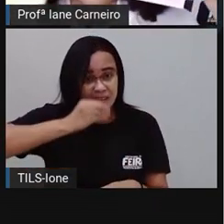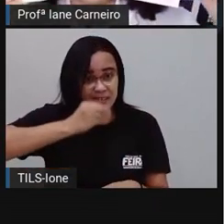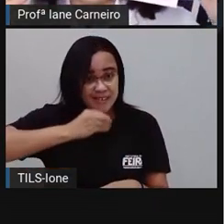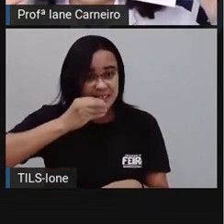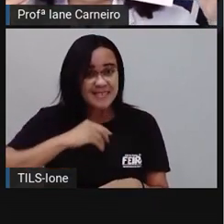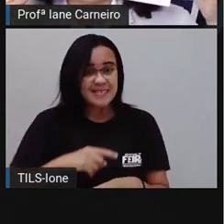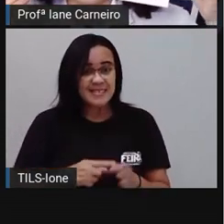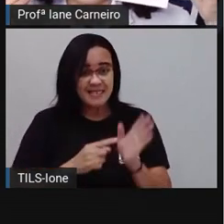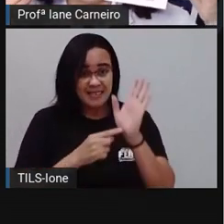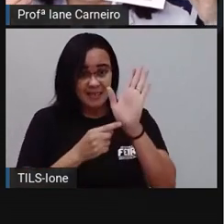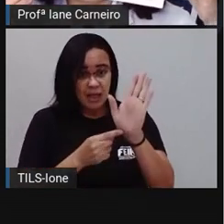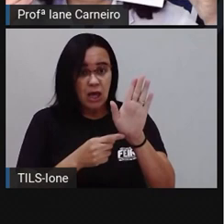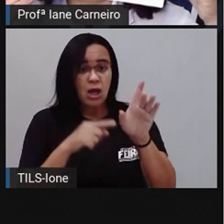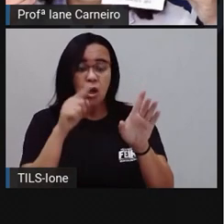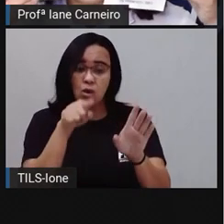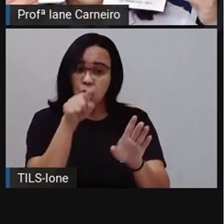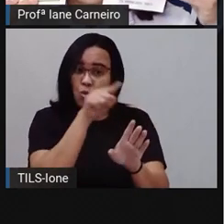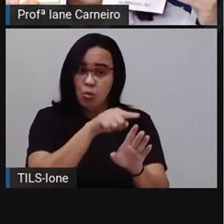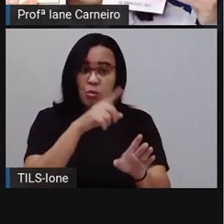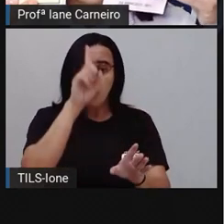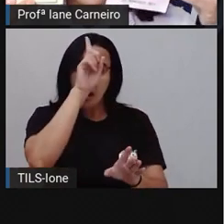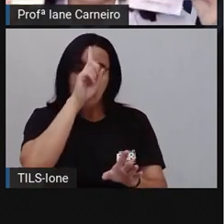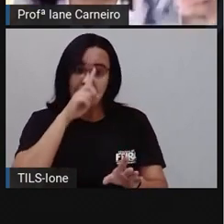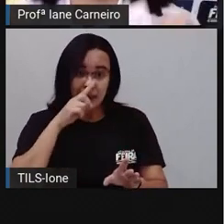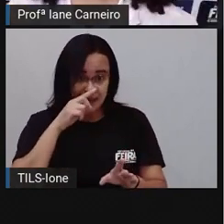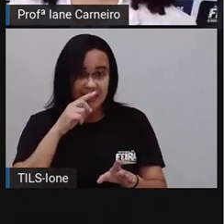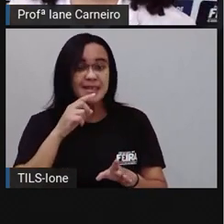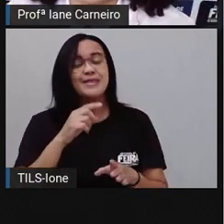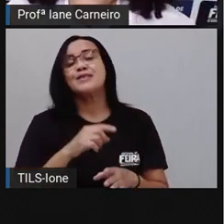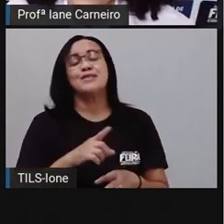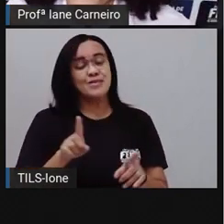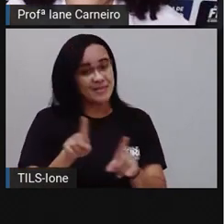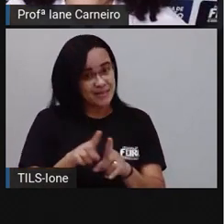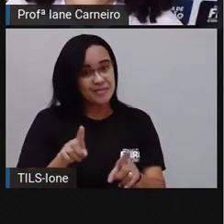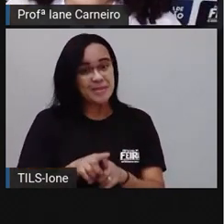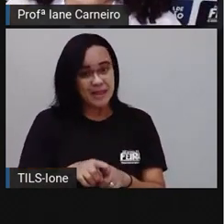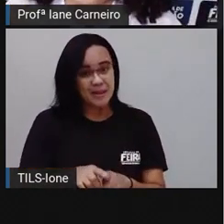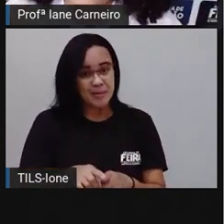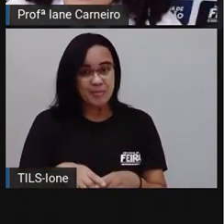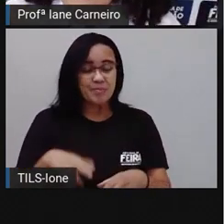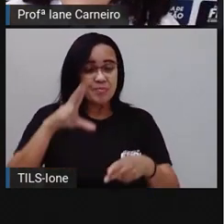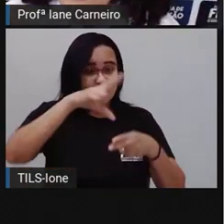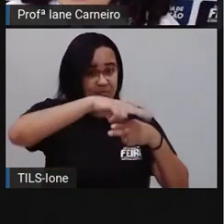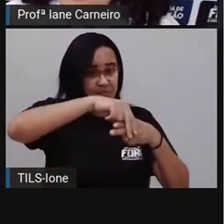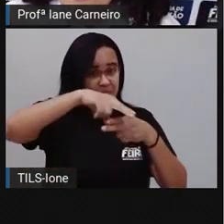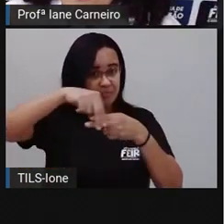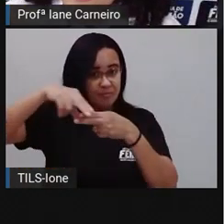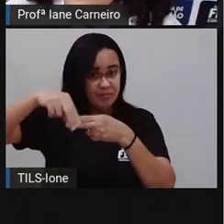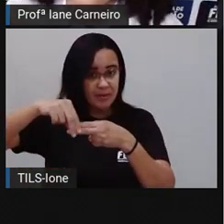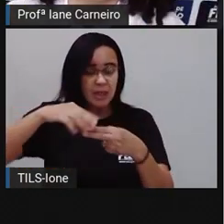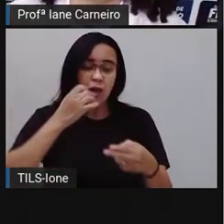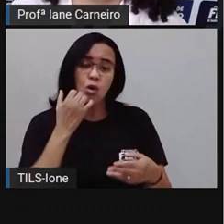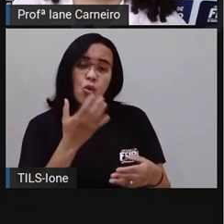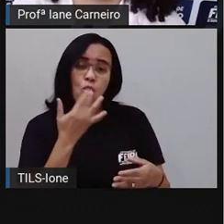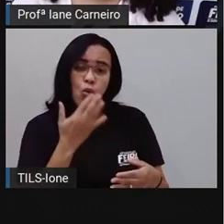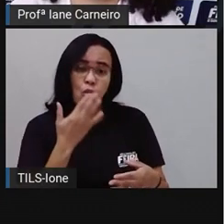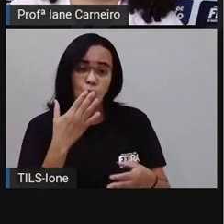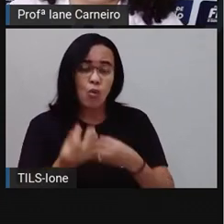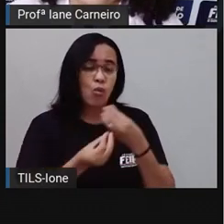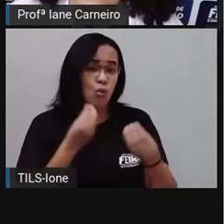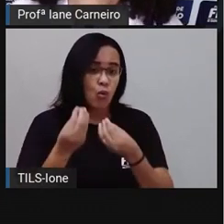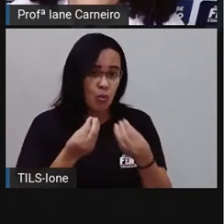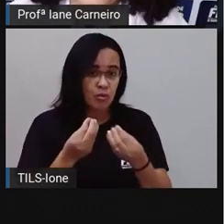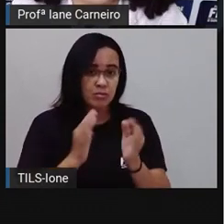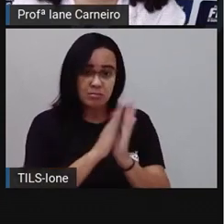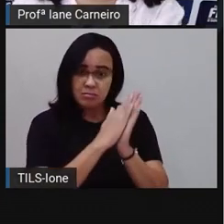aqui, ó, já é um amarelo bem clarinho, né? Então, geralmente, os cordéis, eles levam essas cores, né? Em